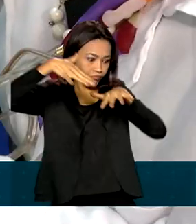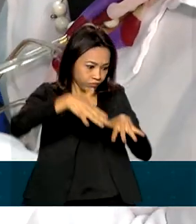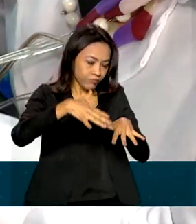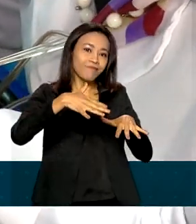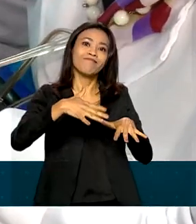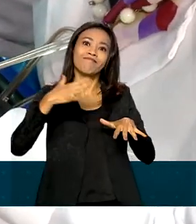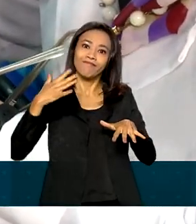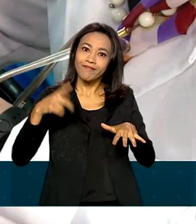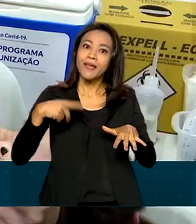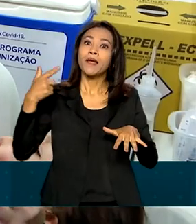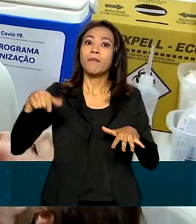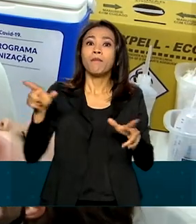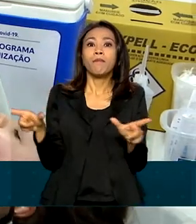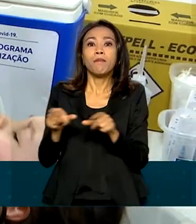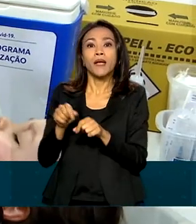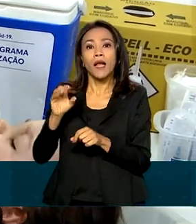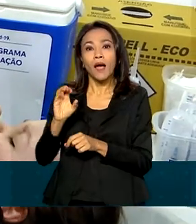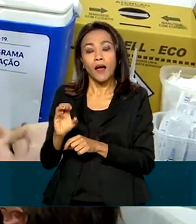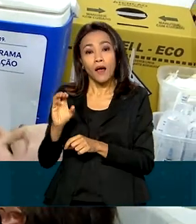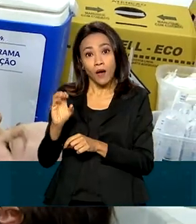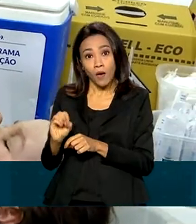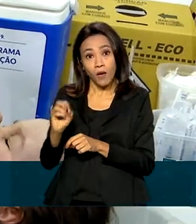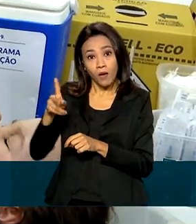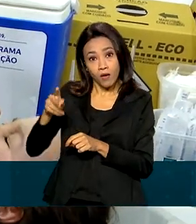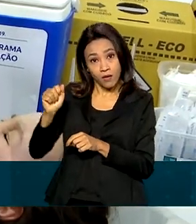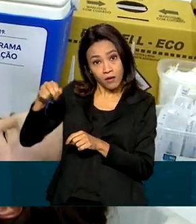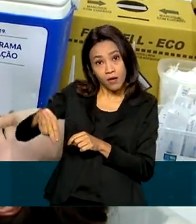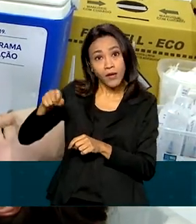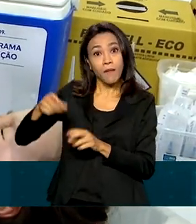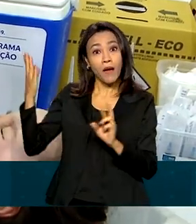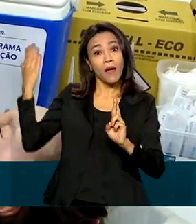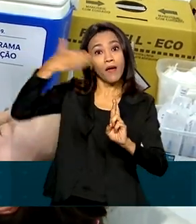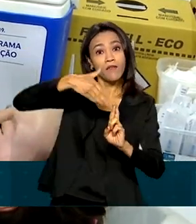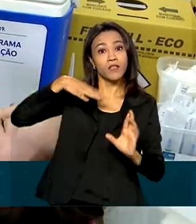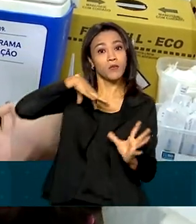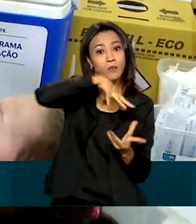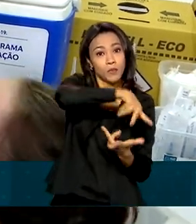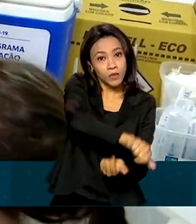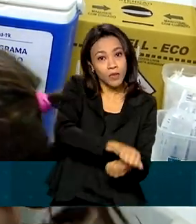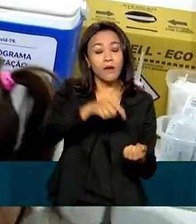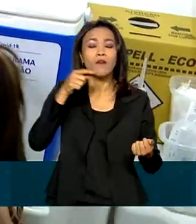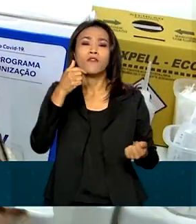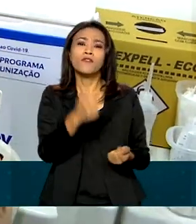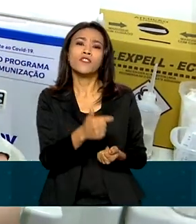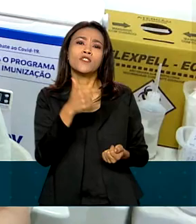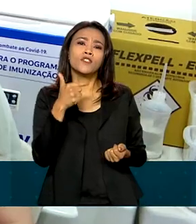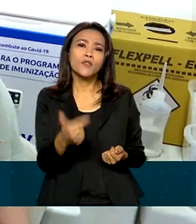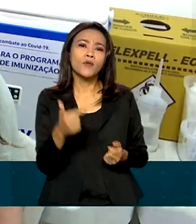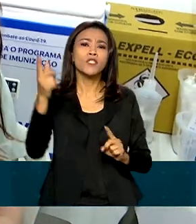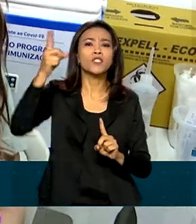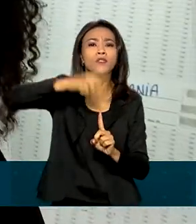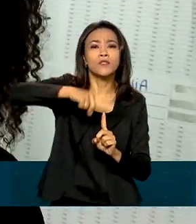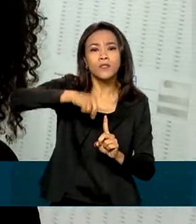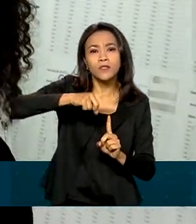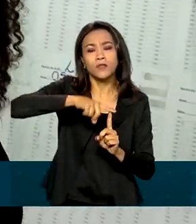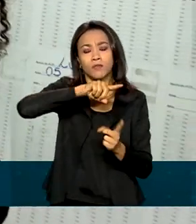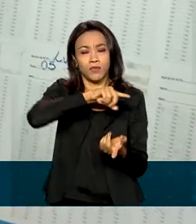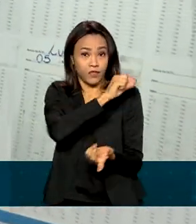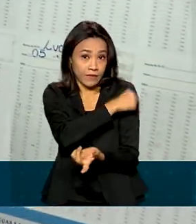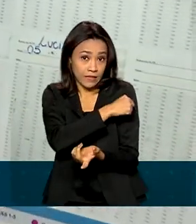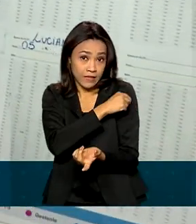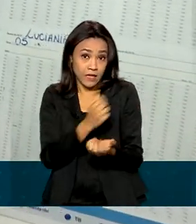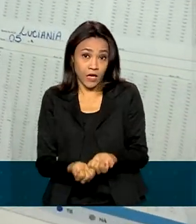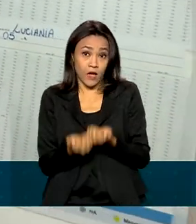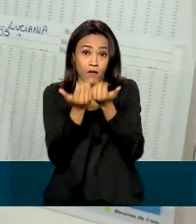Organização Pan-Americana da Saúde como referência mundial. São 22 tipos de vacinas ofertadas pelo SUS